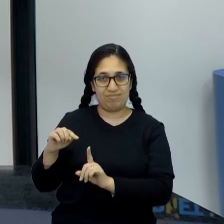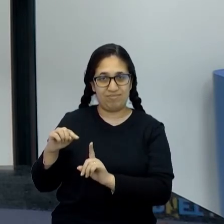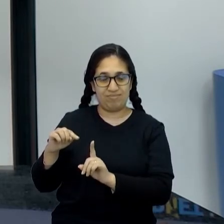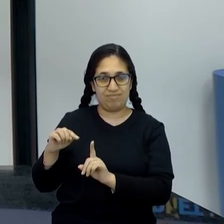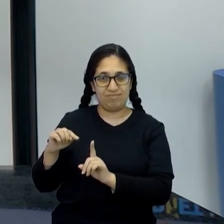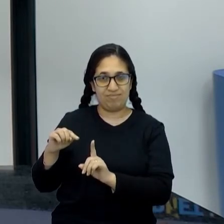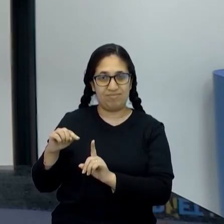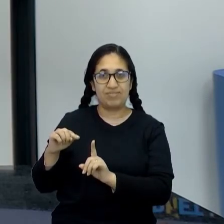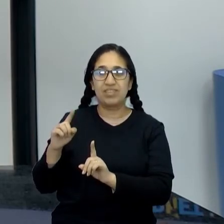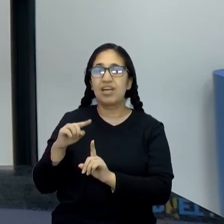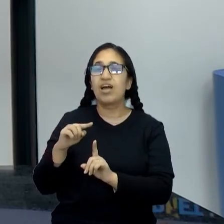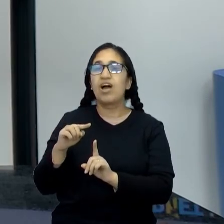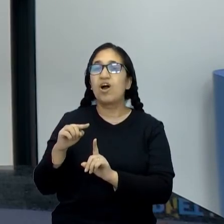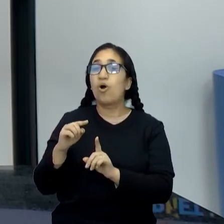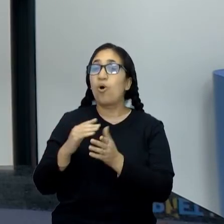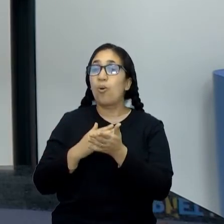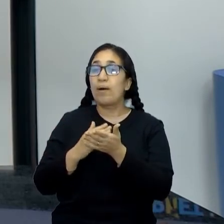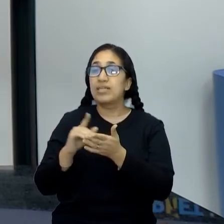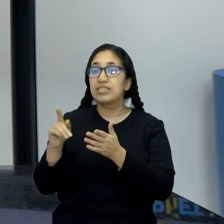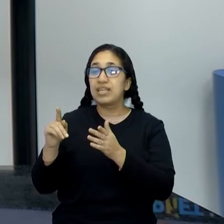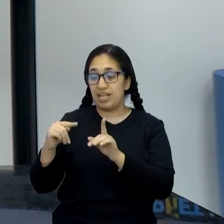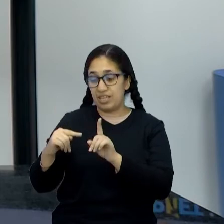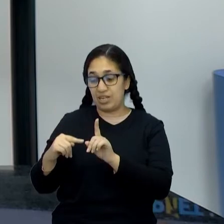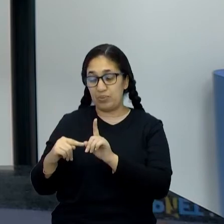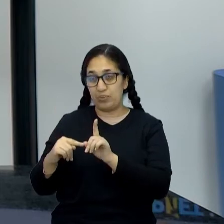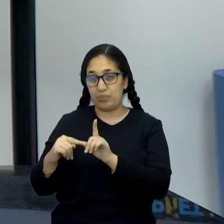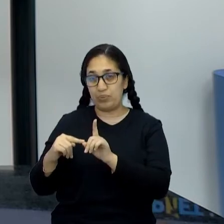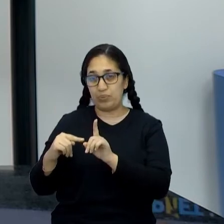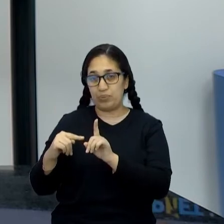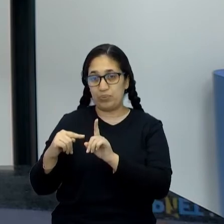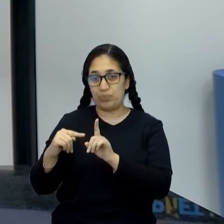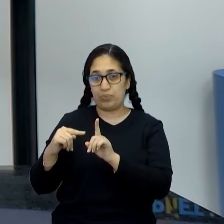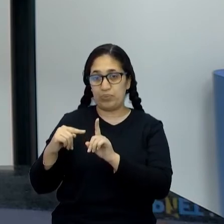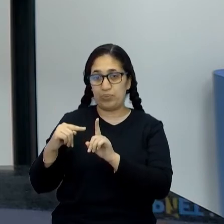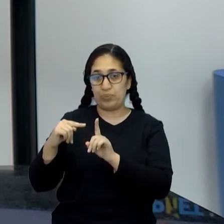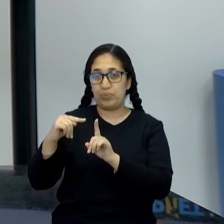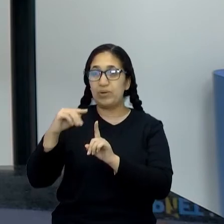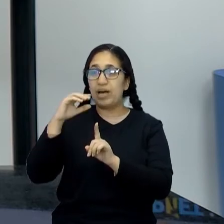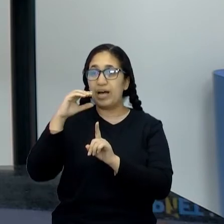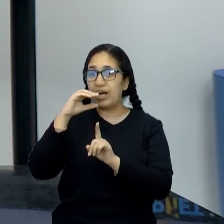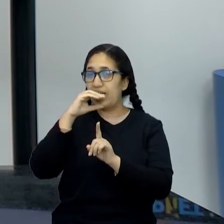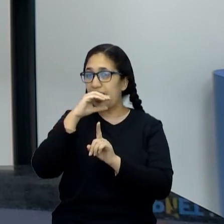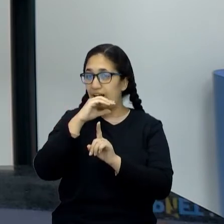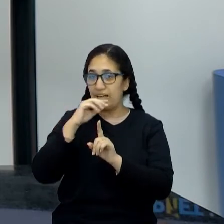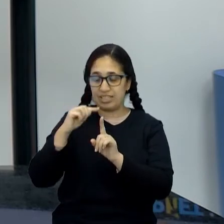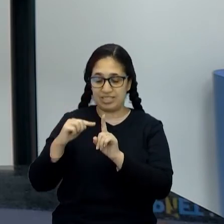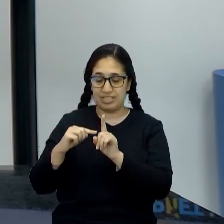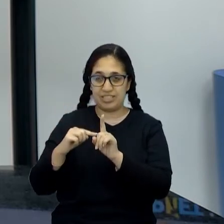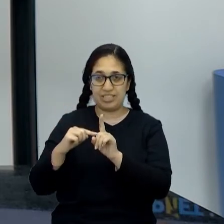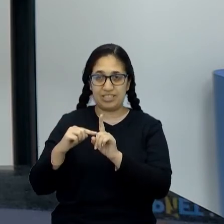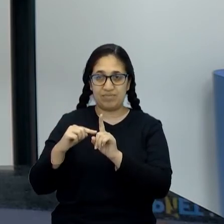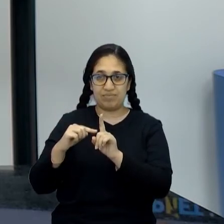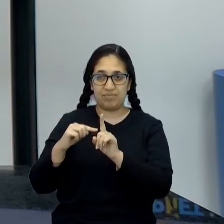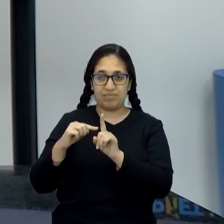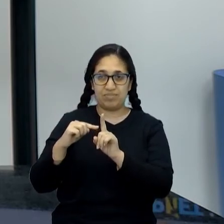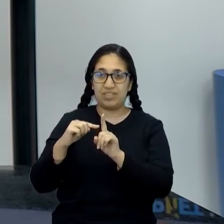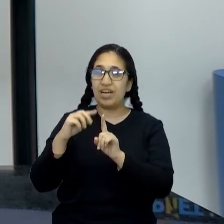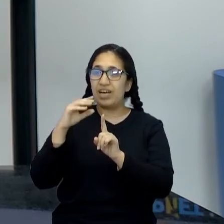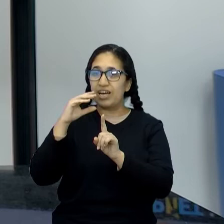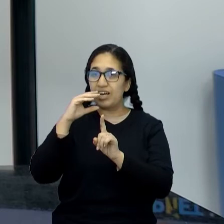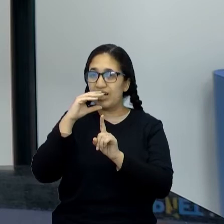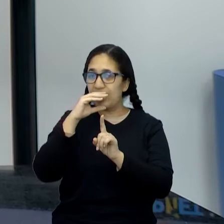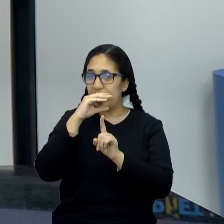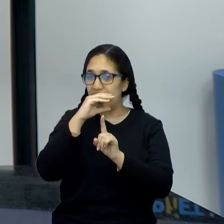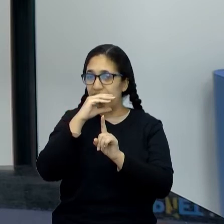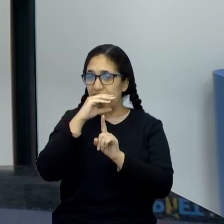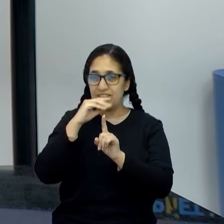certo? E aí eu vou começar a aquecer, Dentro desse baldinho aqui, você mexe e começa a